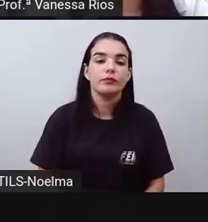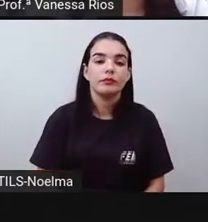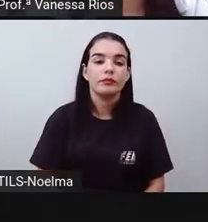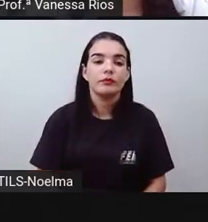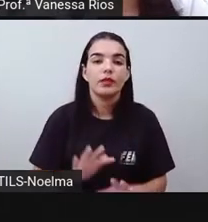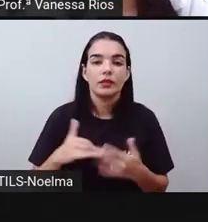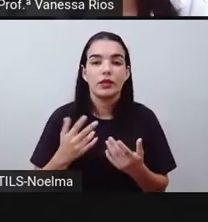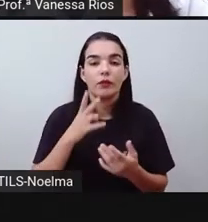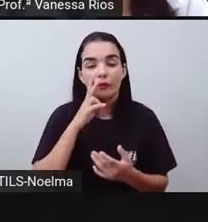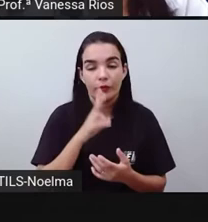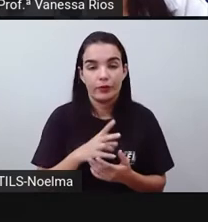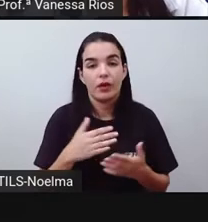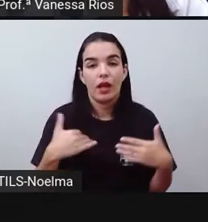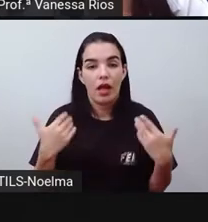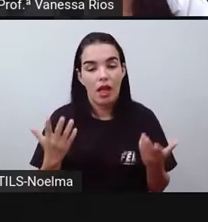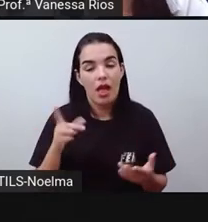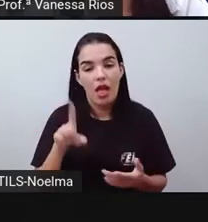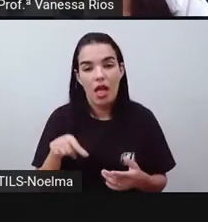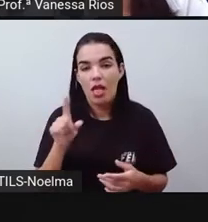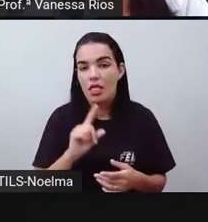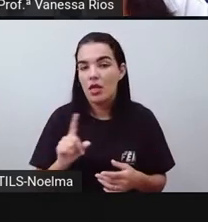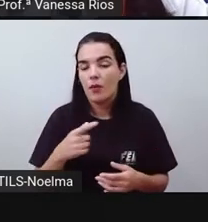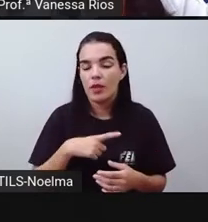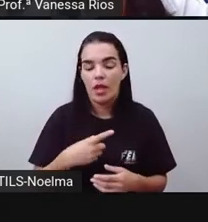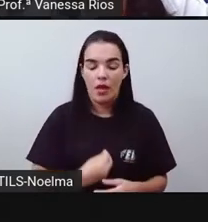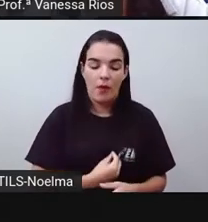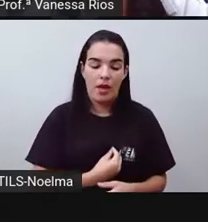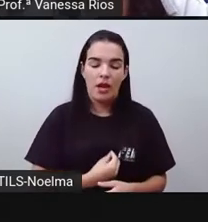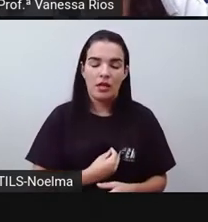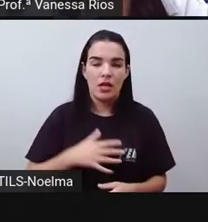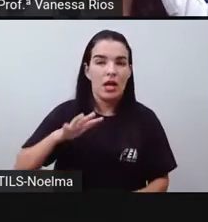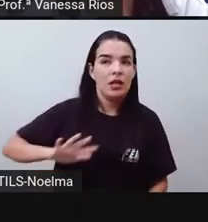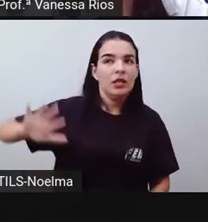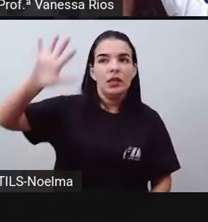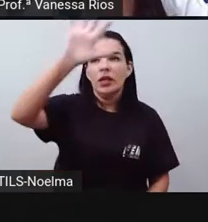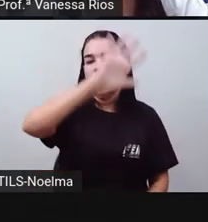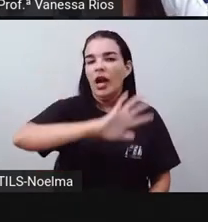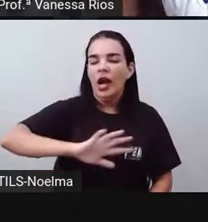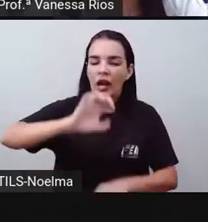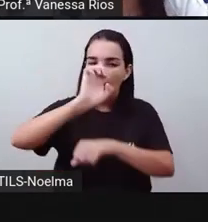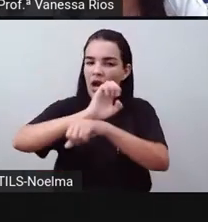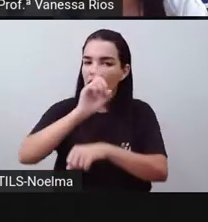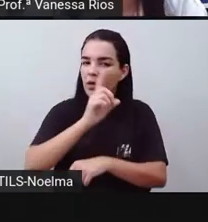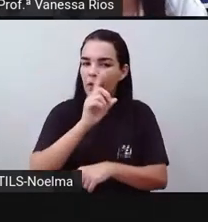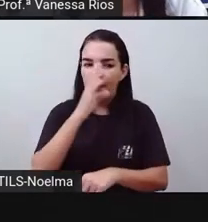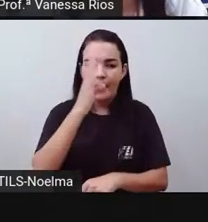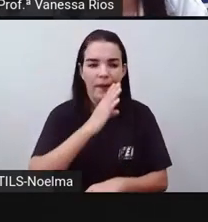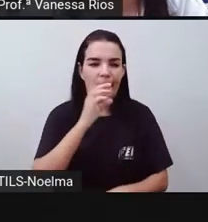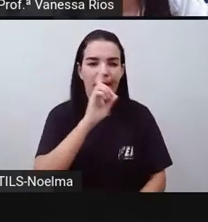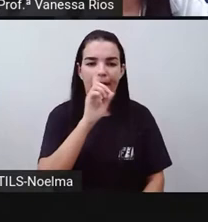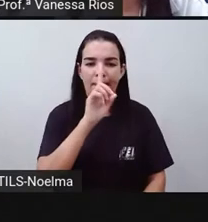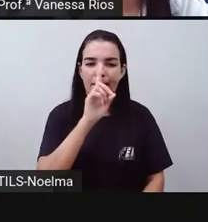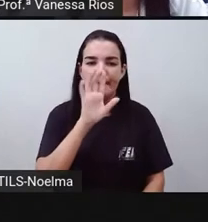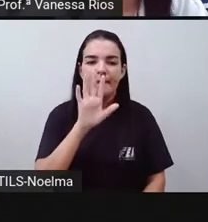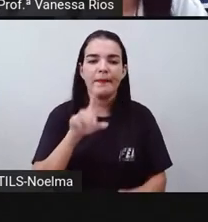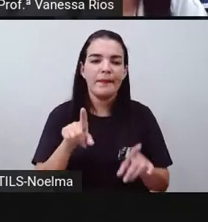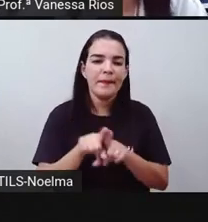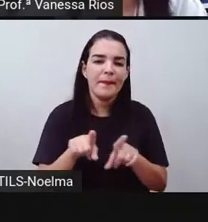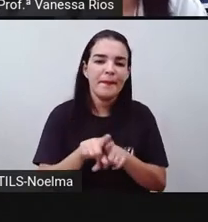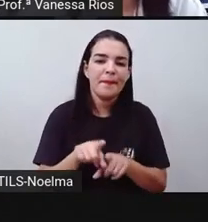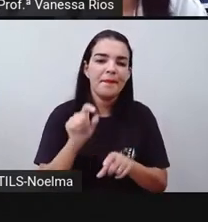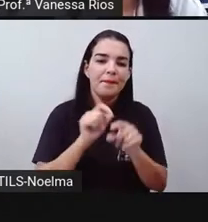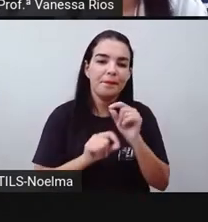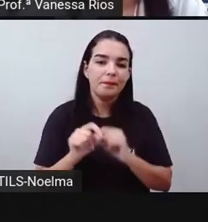Então, a gente já observa que o metrô não é uma realidade de todos os estados brasileiros. Também como o